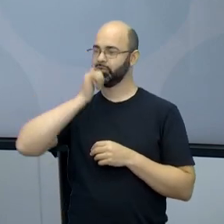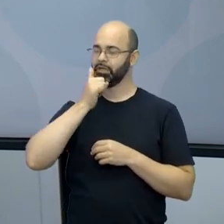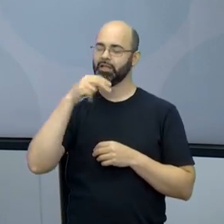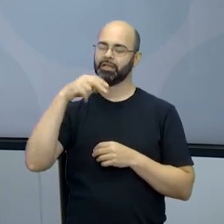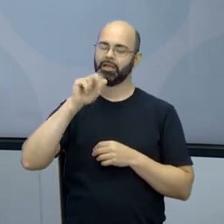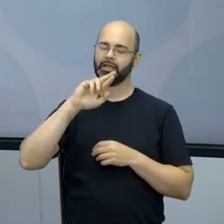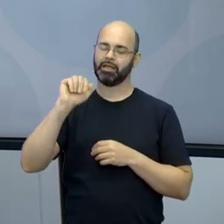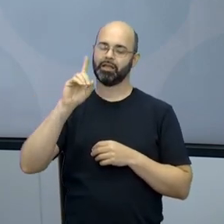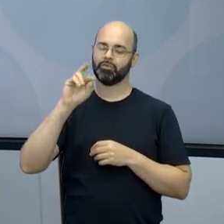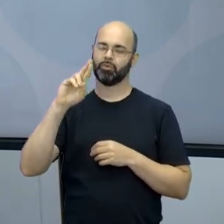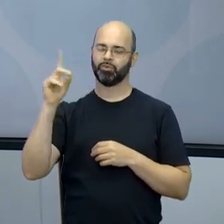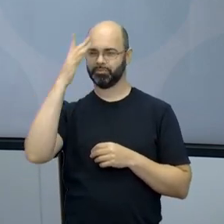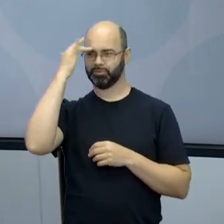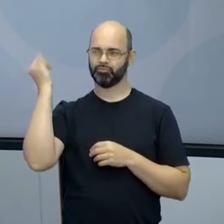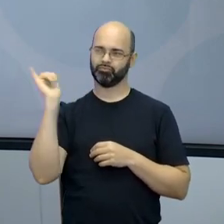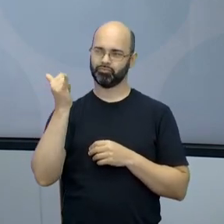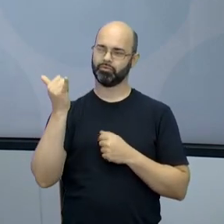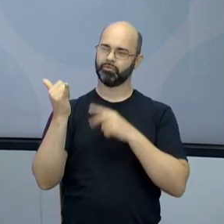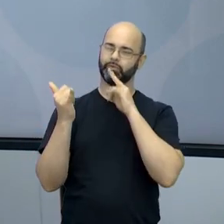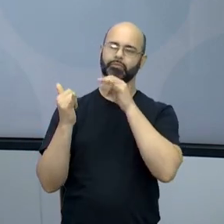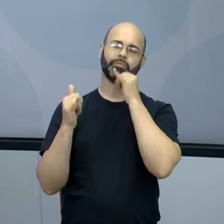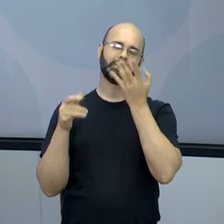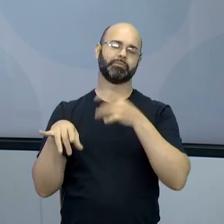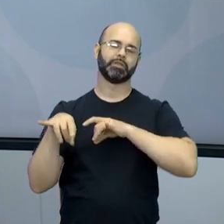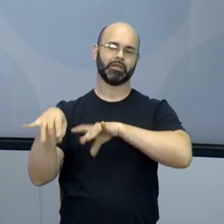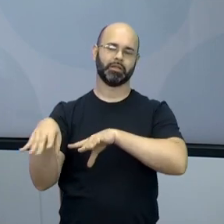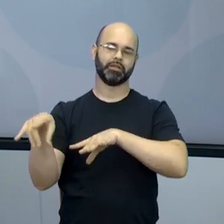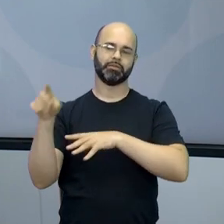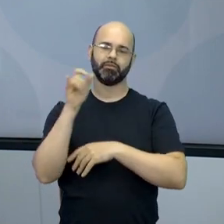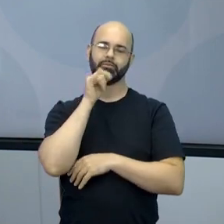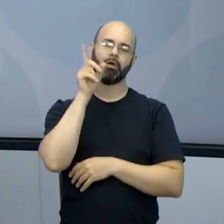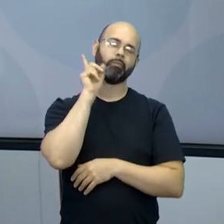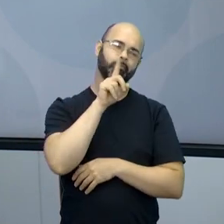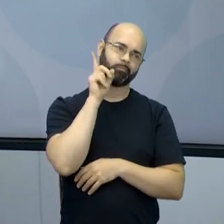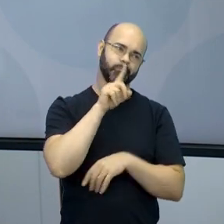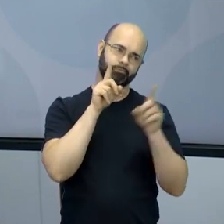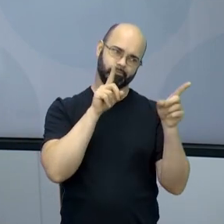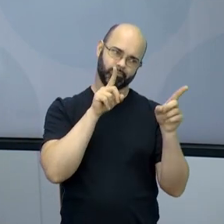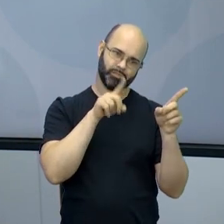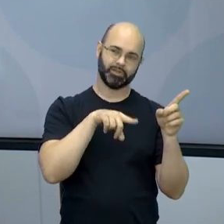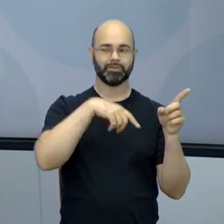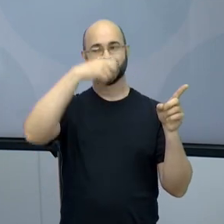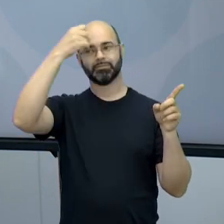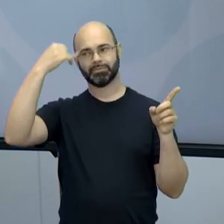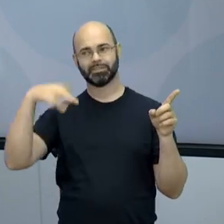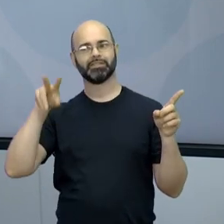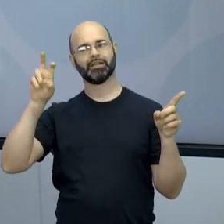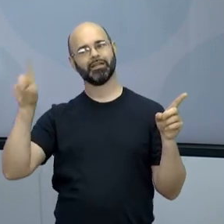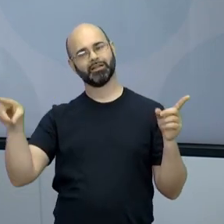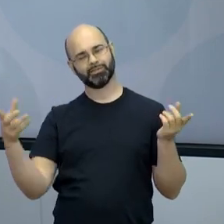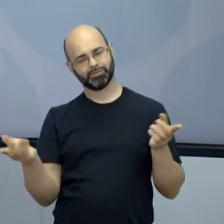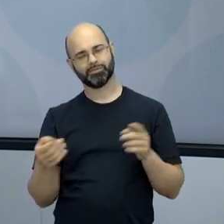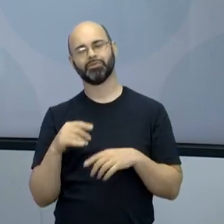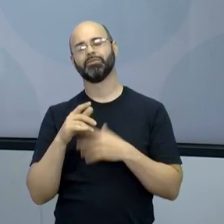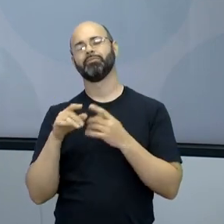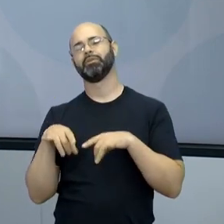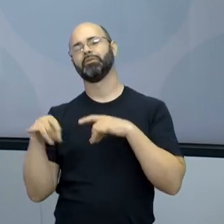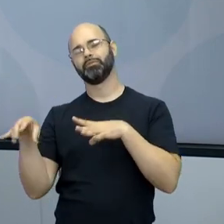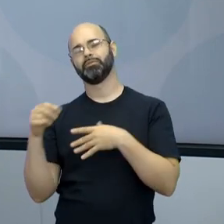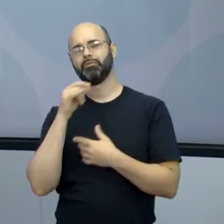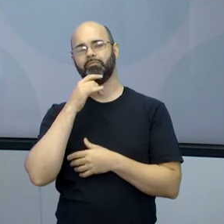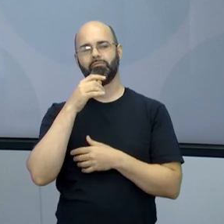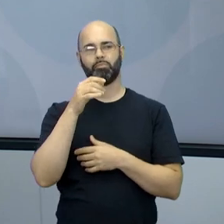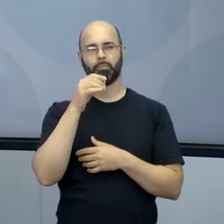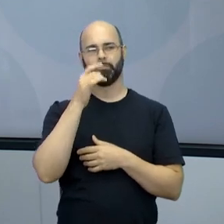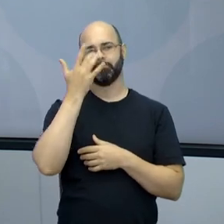falando sobre a Austrália, mas é um filme americano retratando a Austrália, é um filme de Hollywood retratando a Austrália, é um filme de